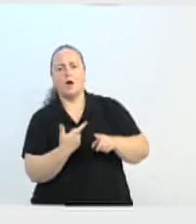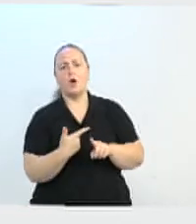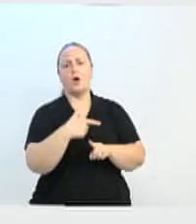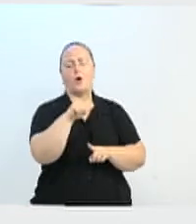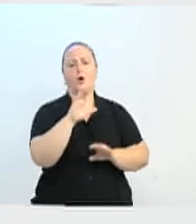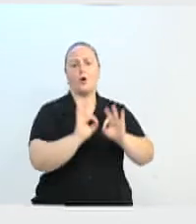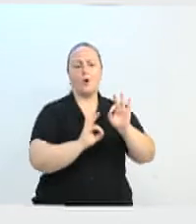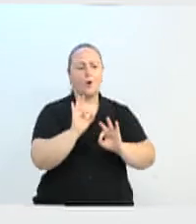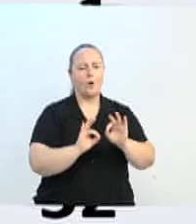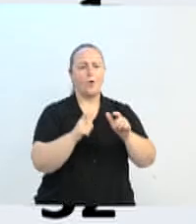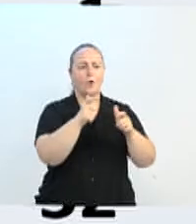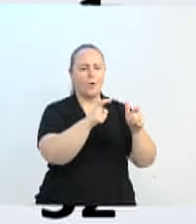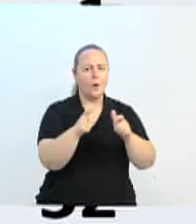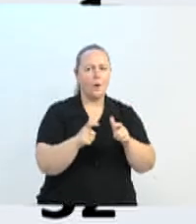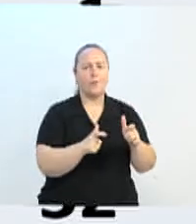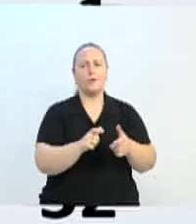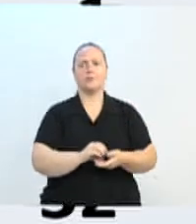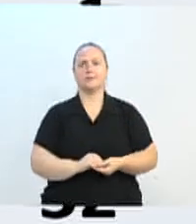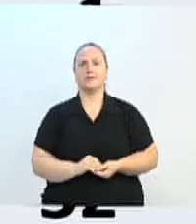valores de mercado.